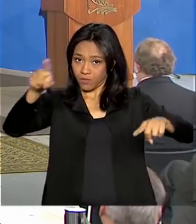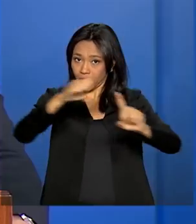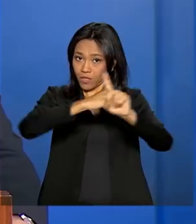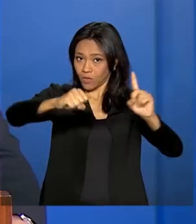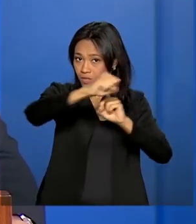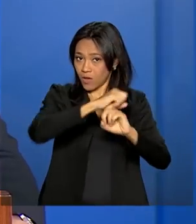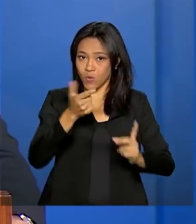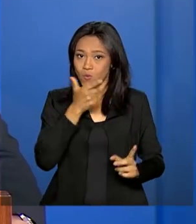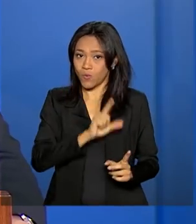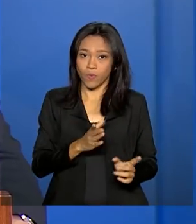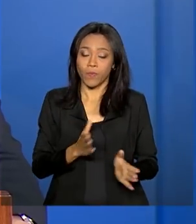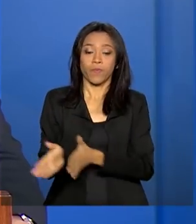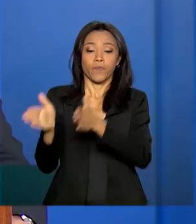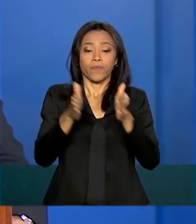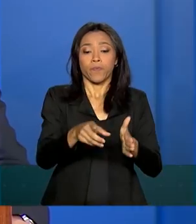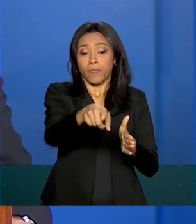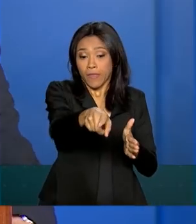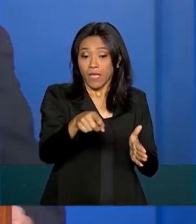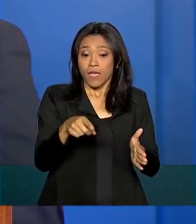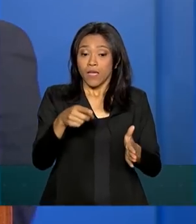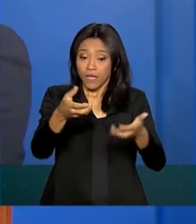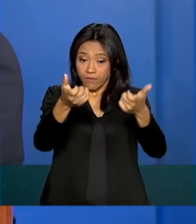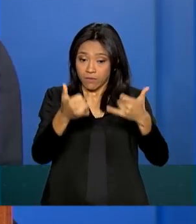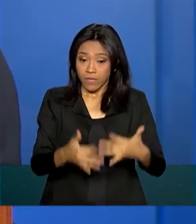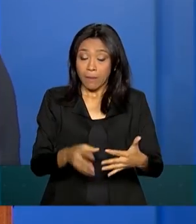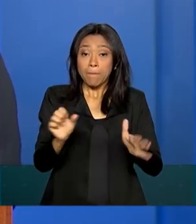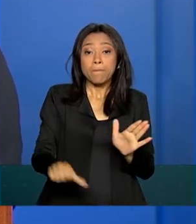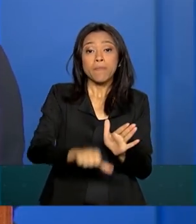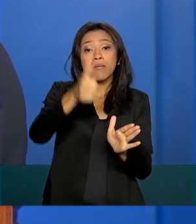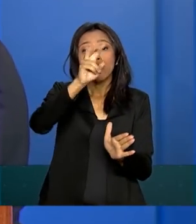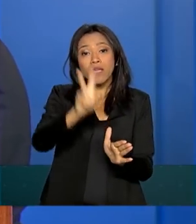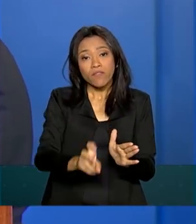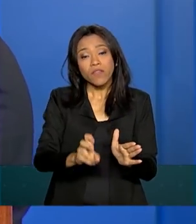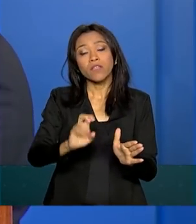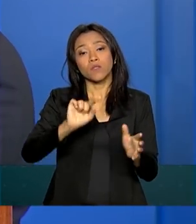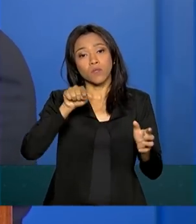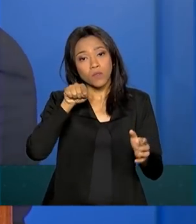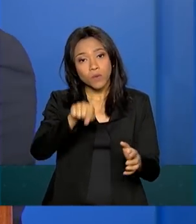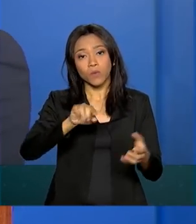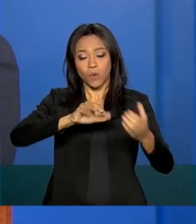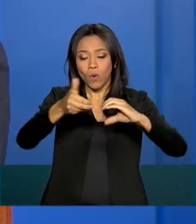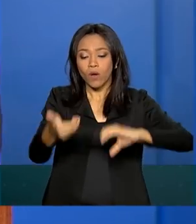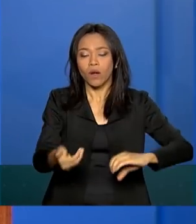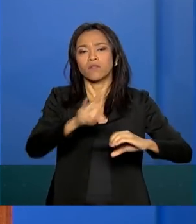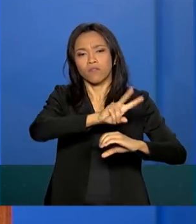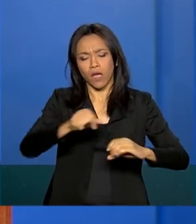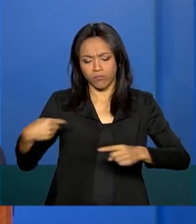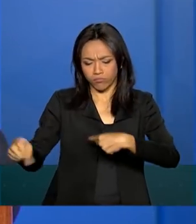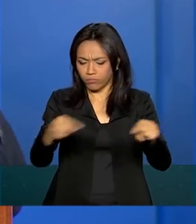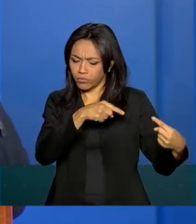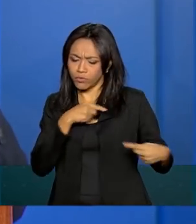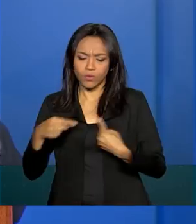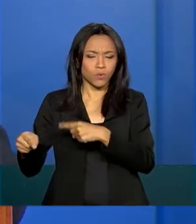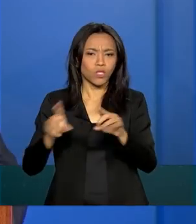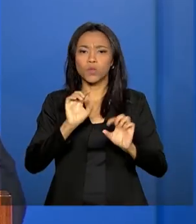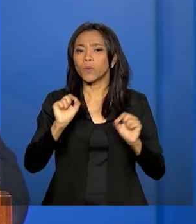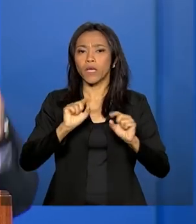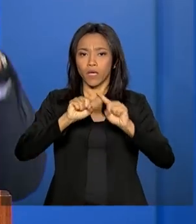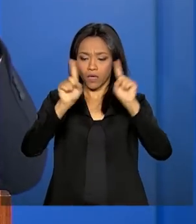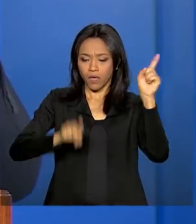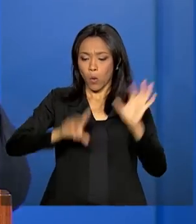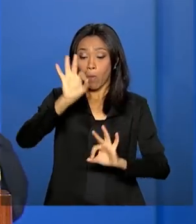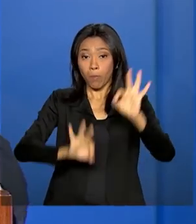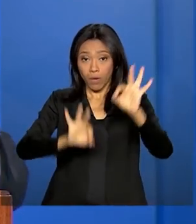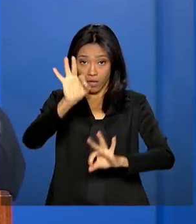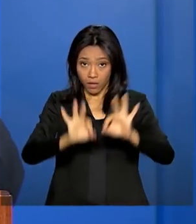anos, o Congresso Nacional discutirá um plano de desenvolvimento regional para a Amazônia,